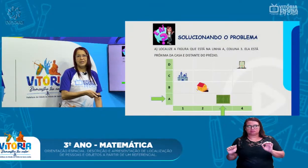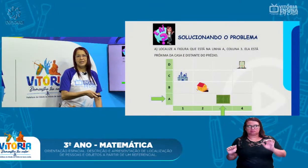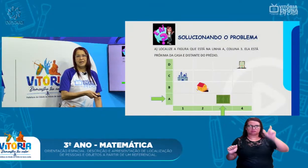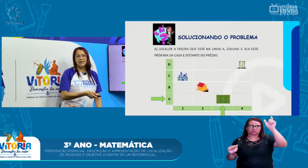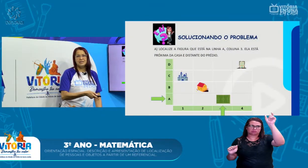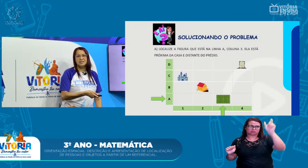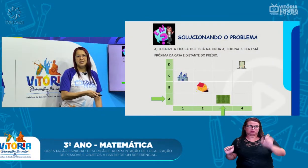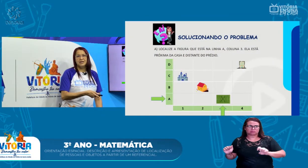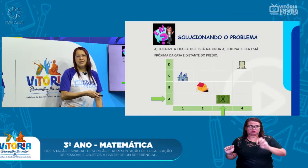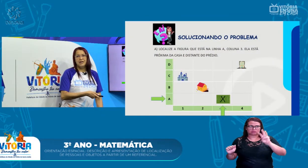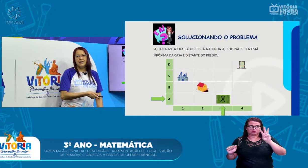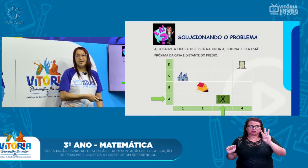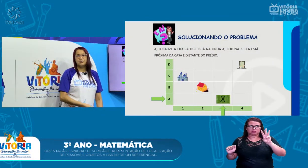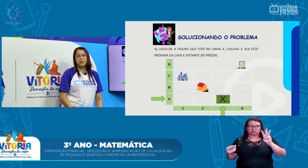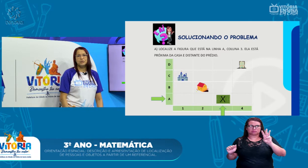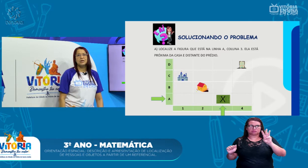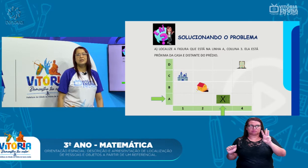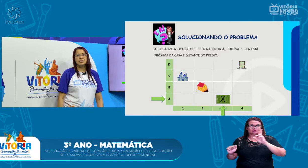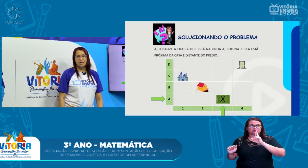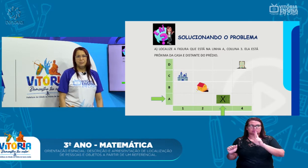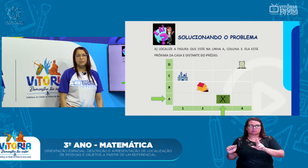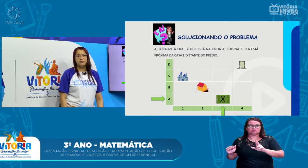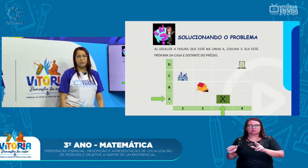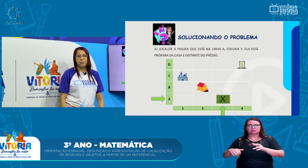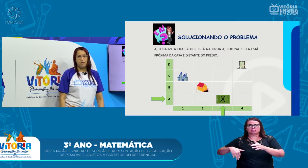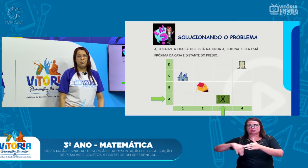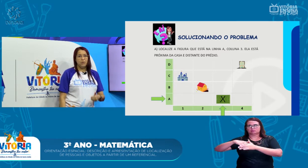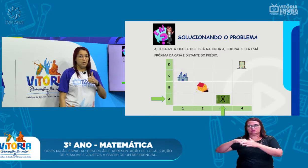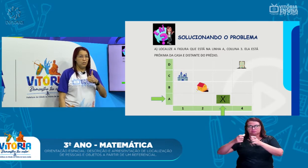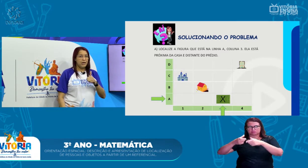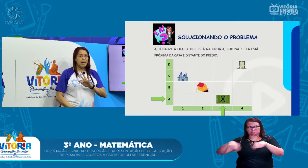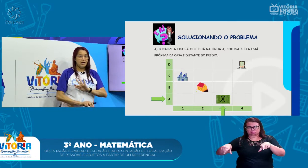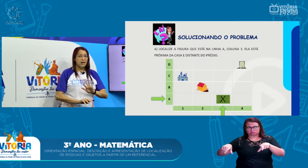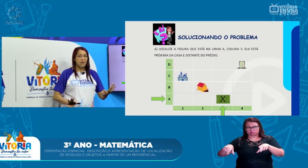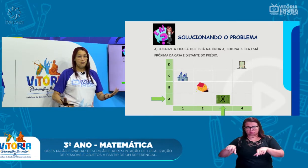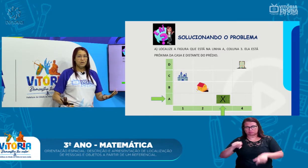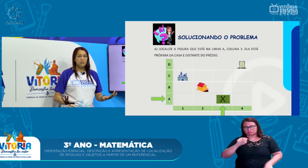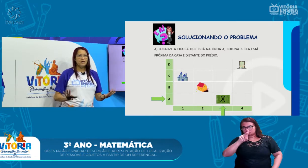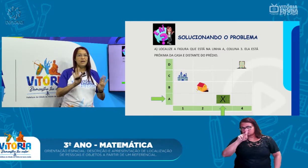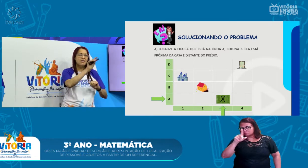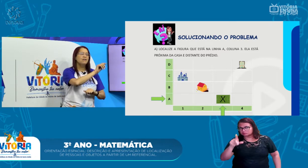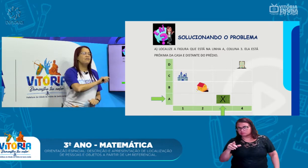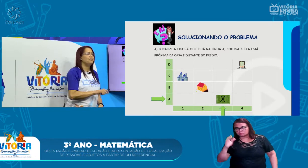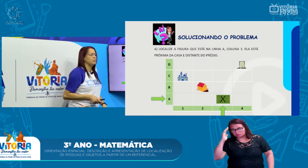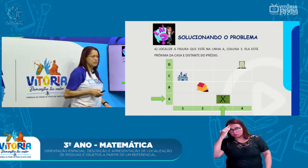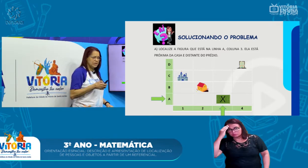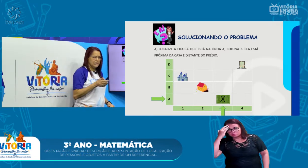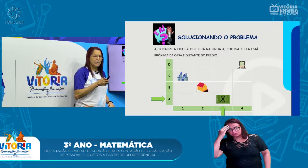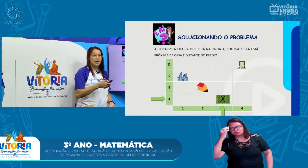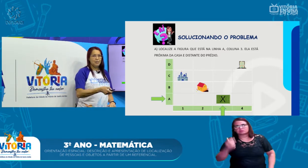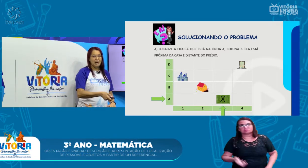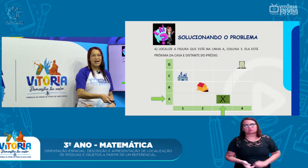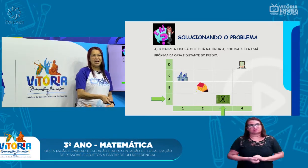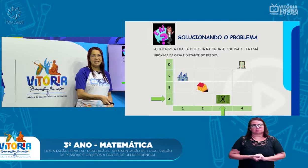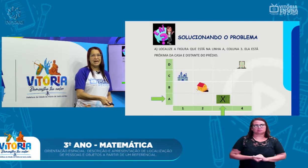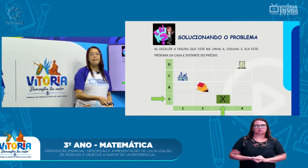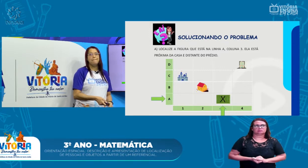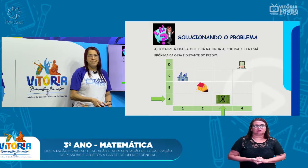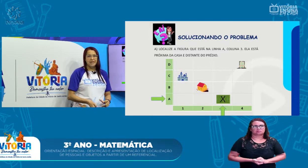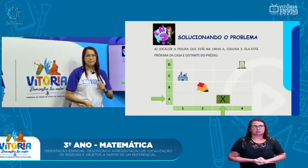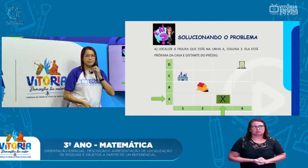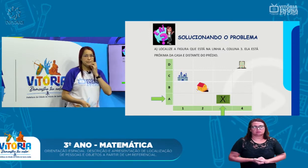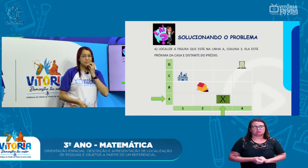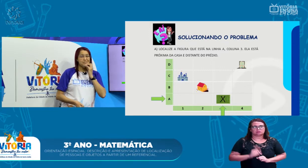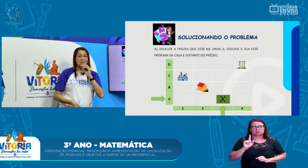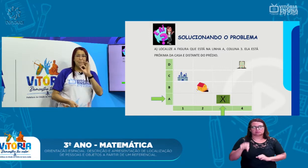coluna 3. Resposta, campo de futebol. Ok? Alguma dúvida? Vamos seguir para a letra